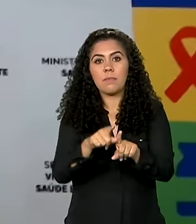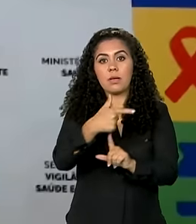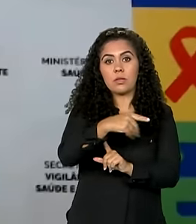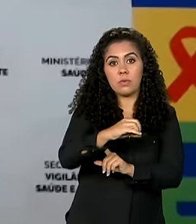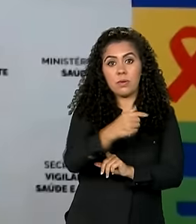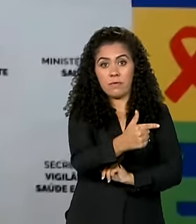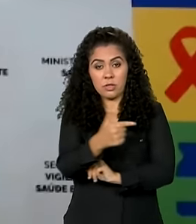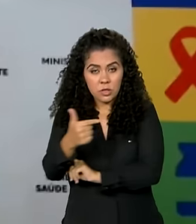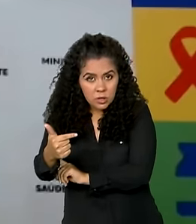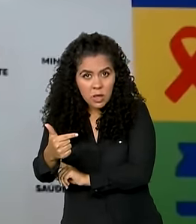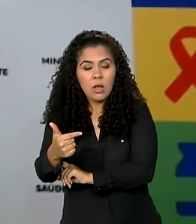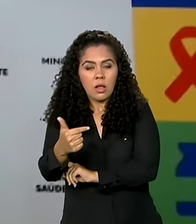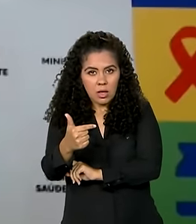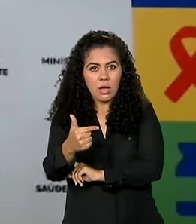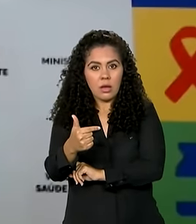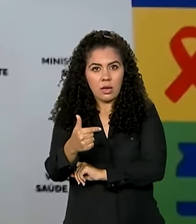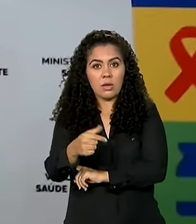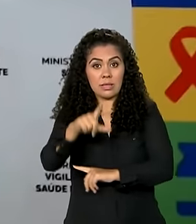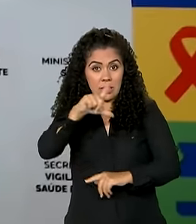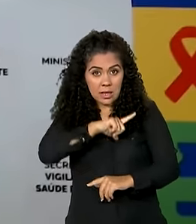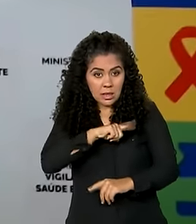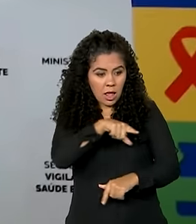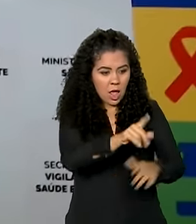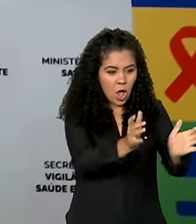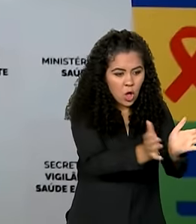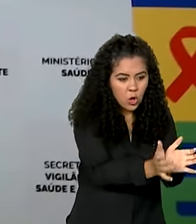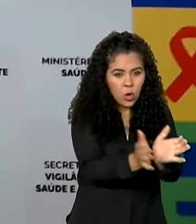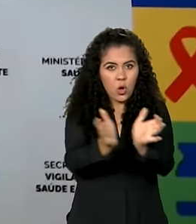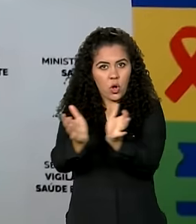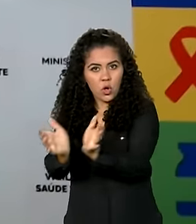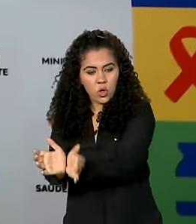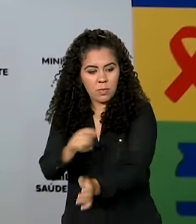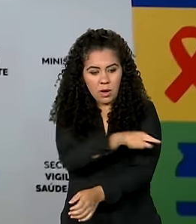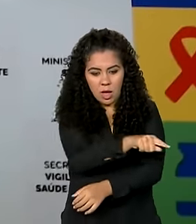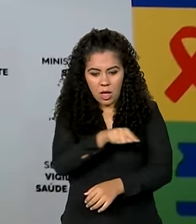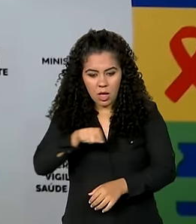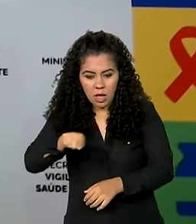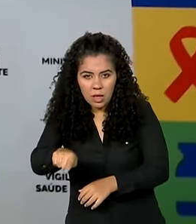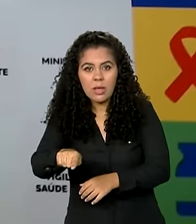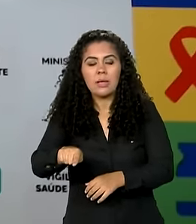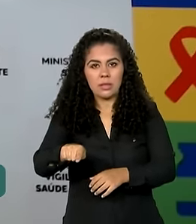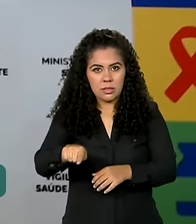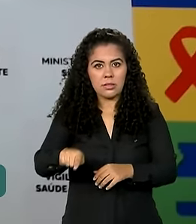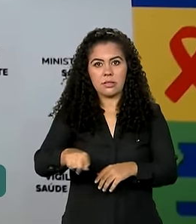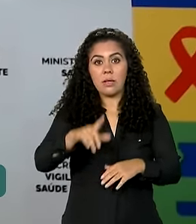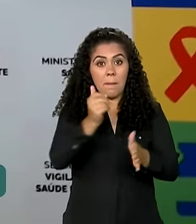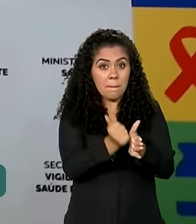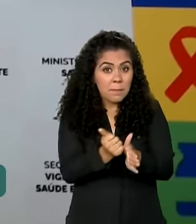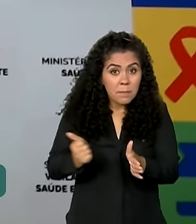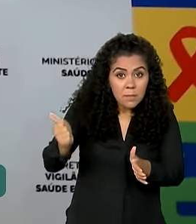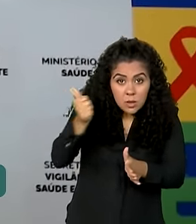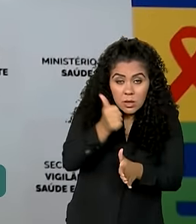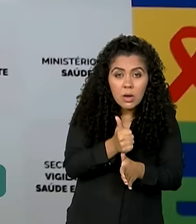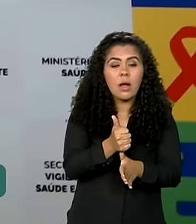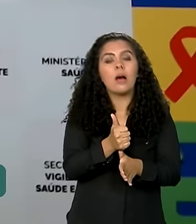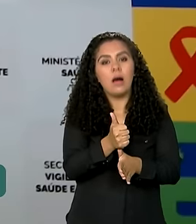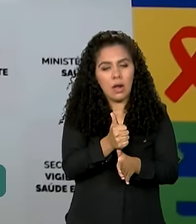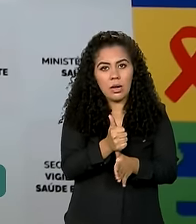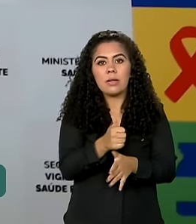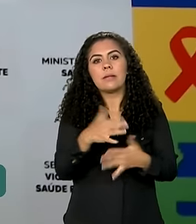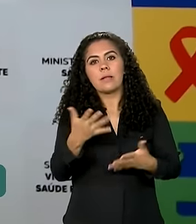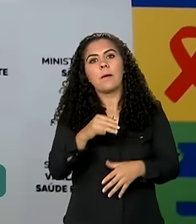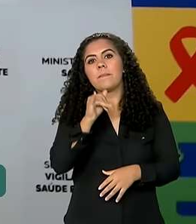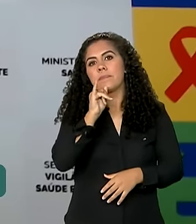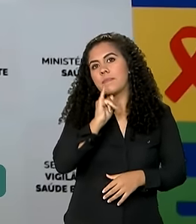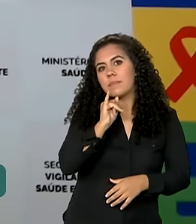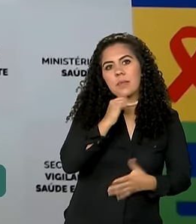faz parte desses grupos que são alvos dessa nossa vacinação, são os grupos prioritários, são pessoas que